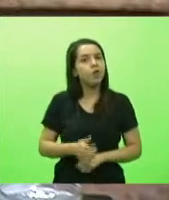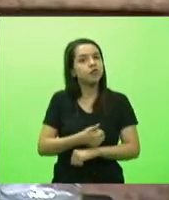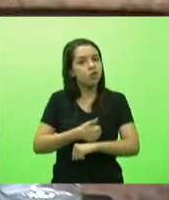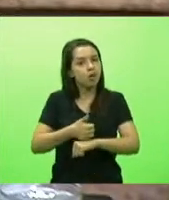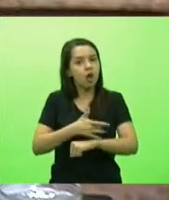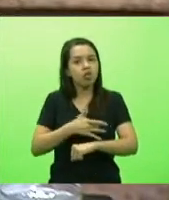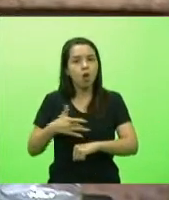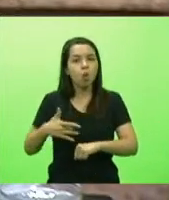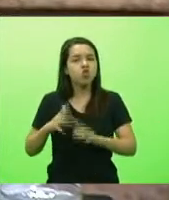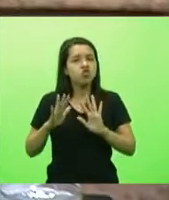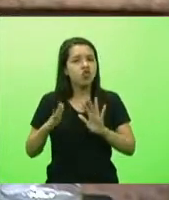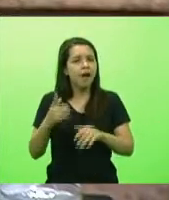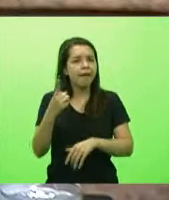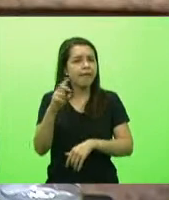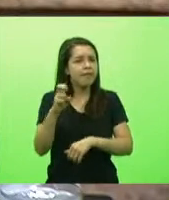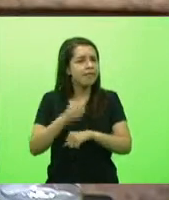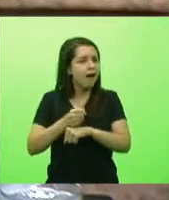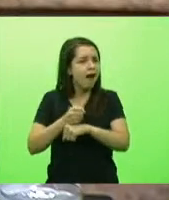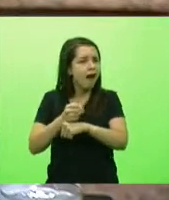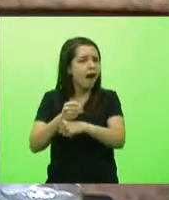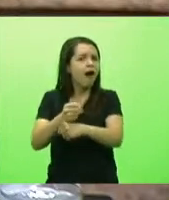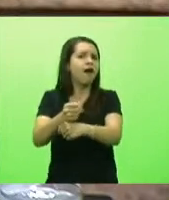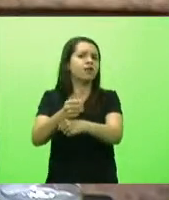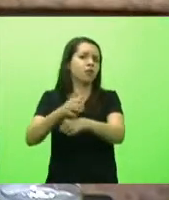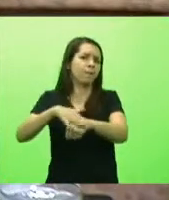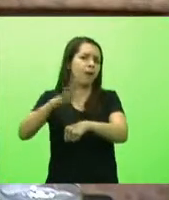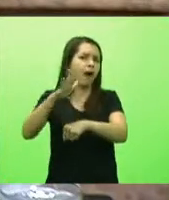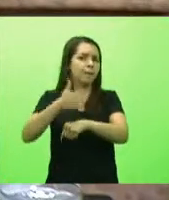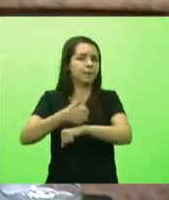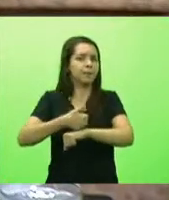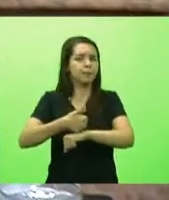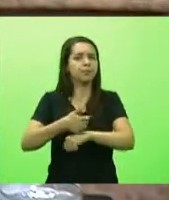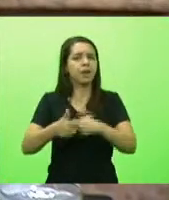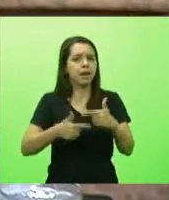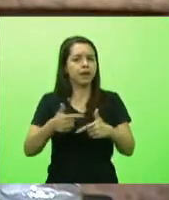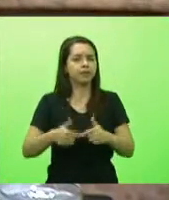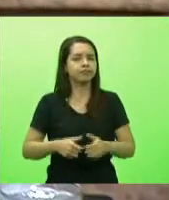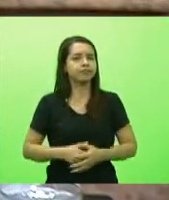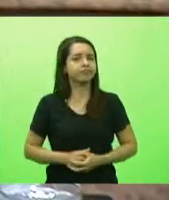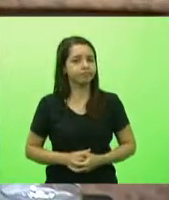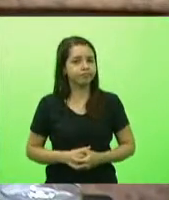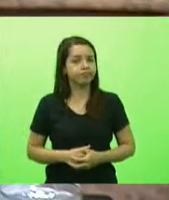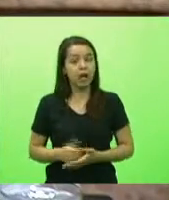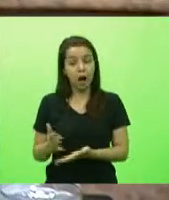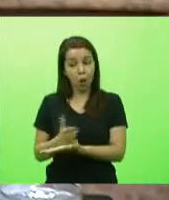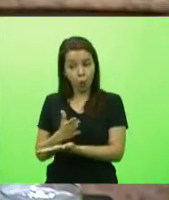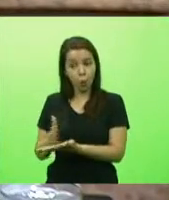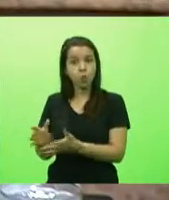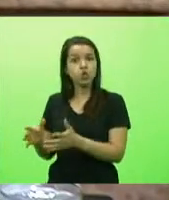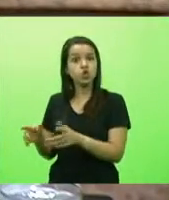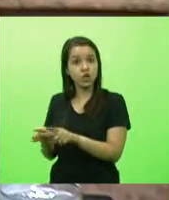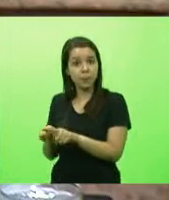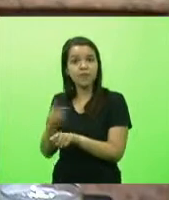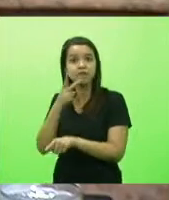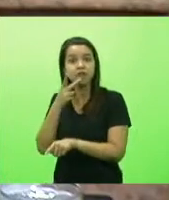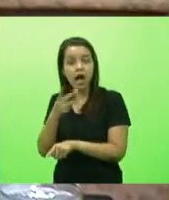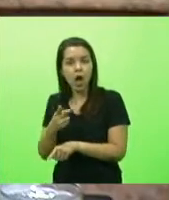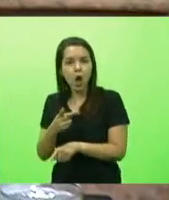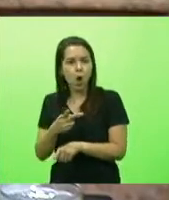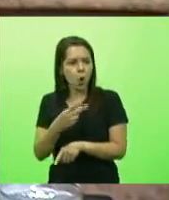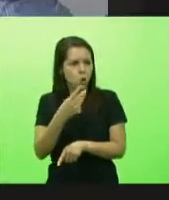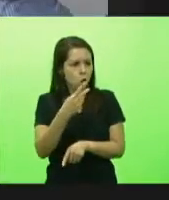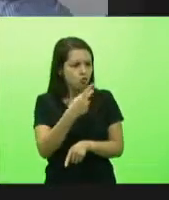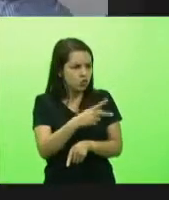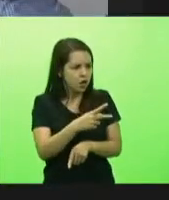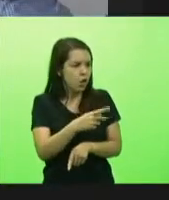e alguns vídeos dizendo que não leve o seu idoso como dentro